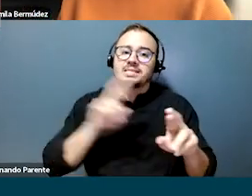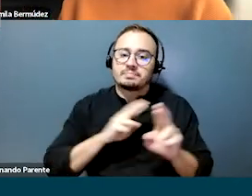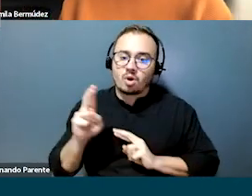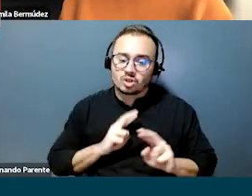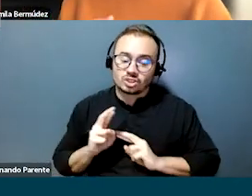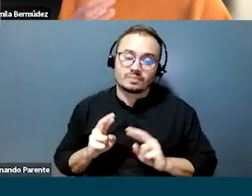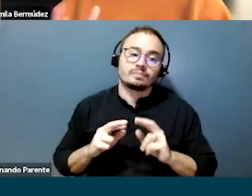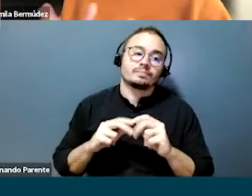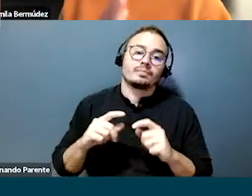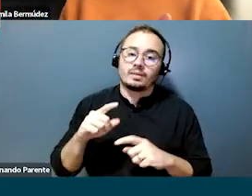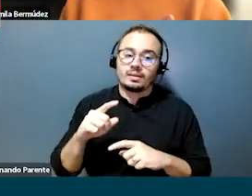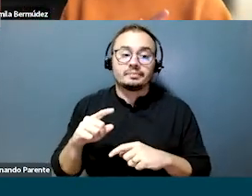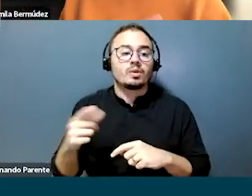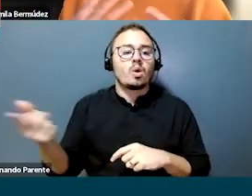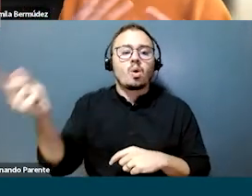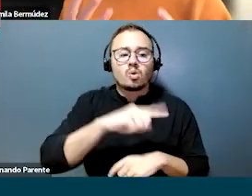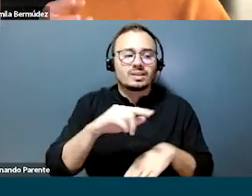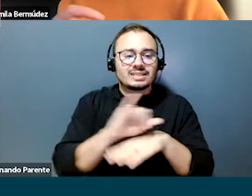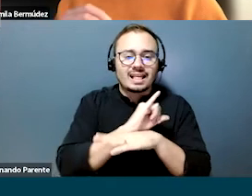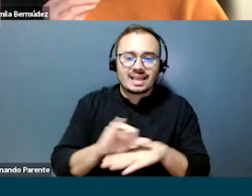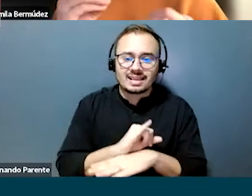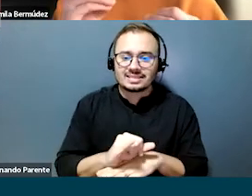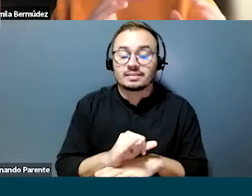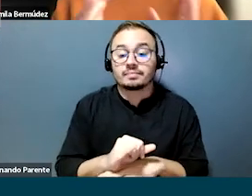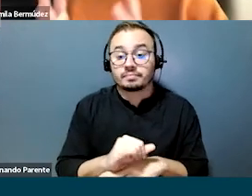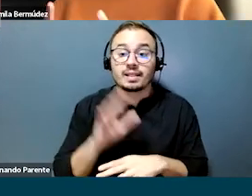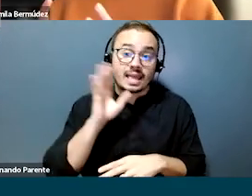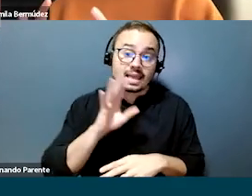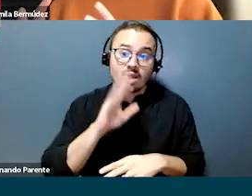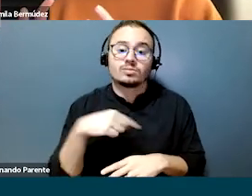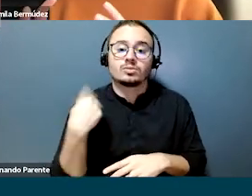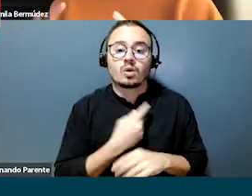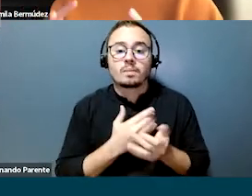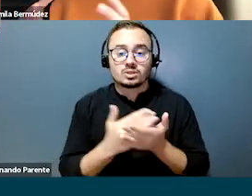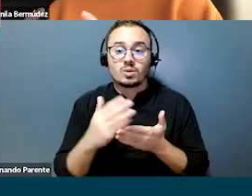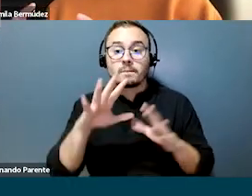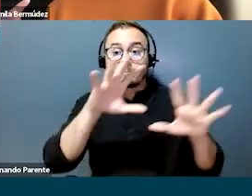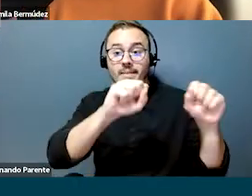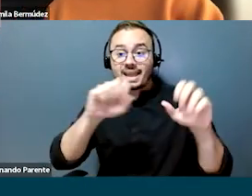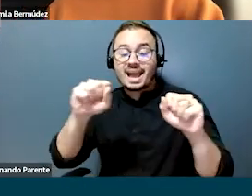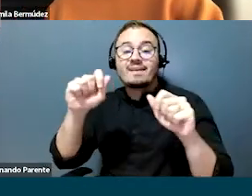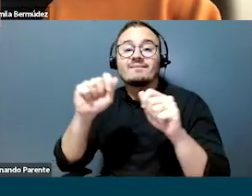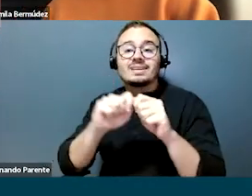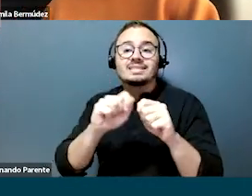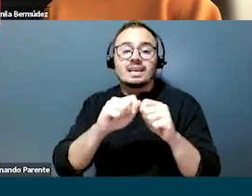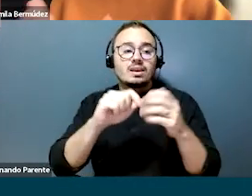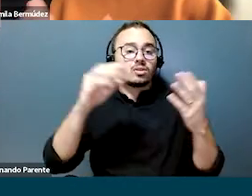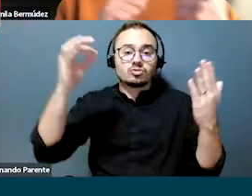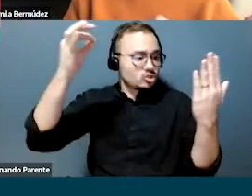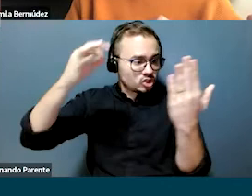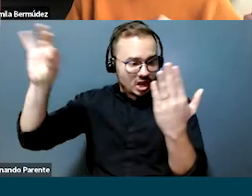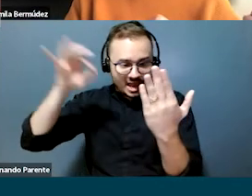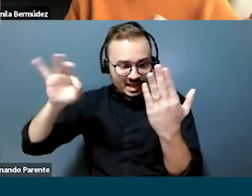perguntas abertas. Outro ponto que também foi muito legal foi poder pegar coisas que a gente estava vendo na base de dados e fazer um check.